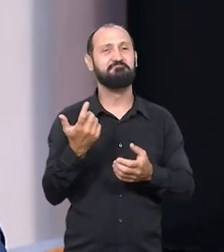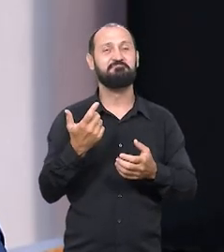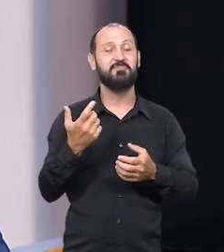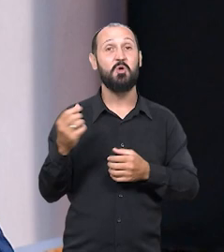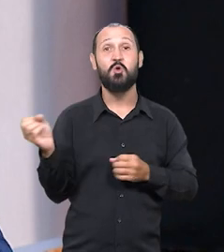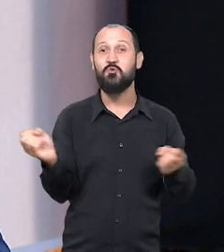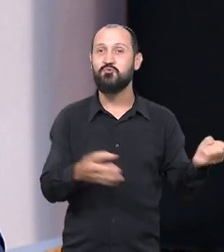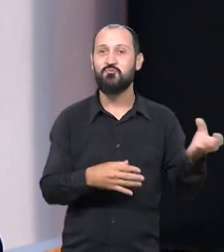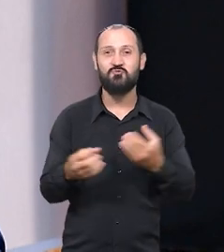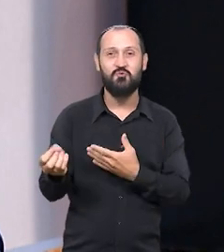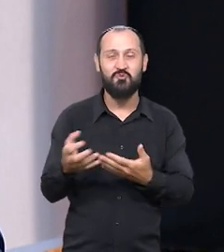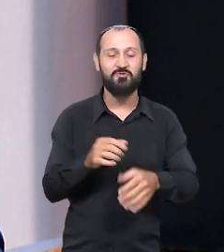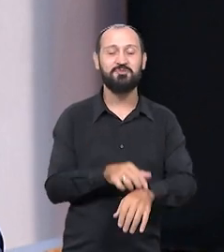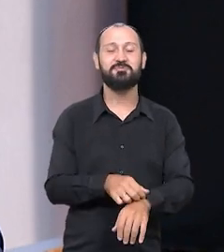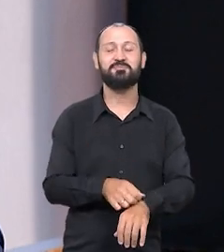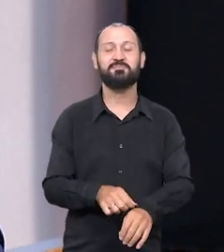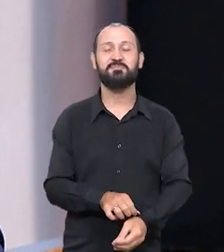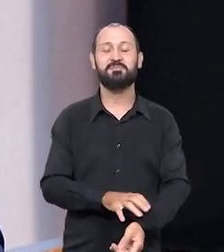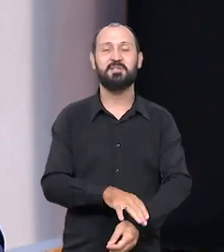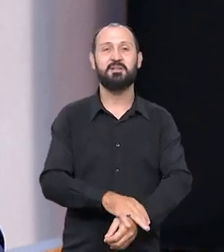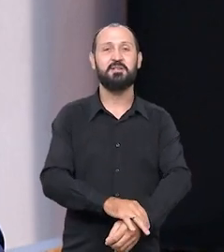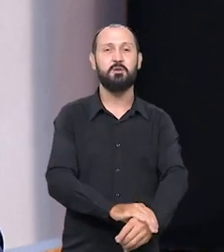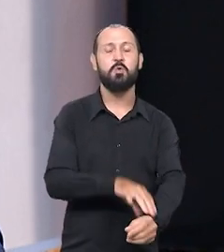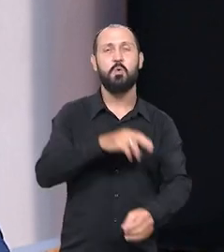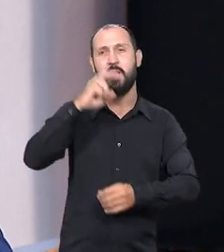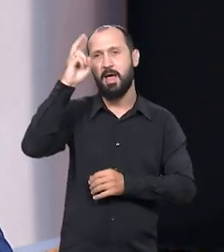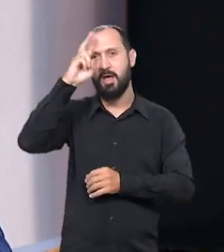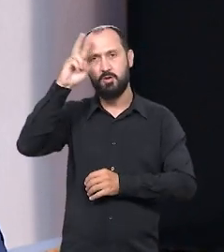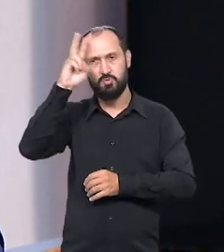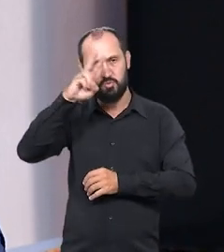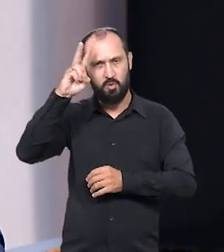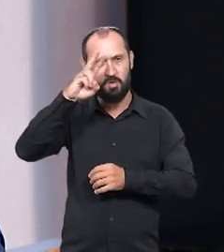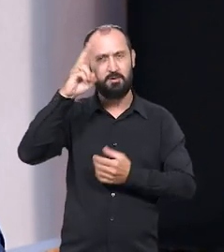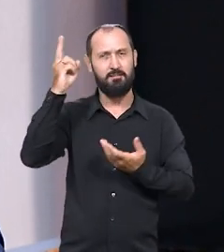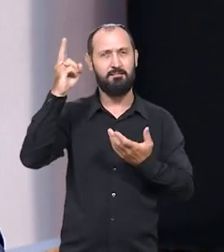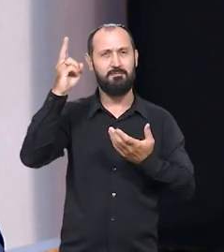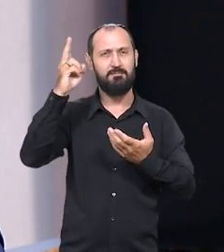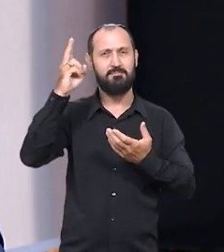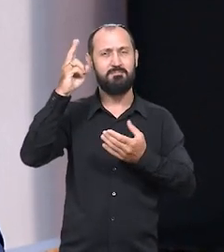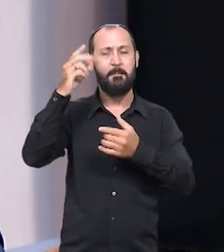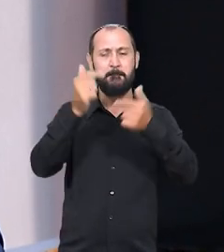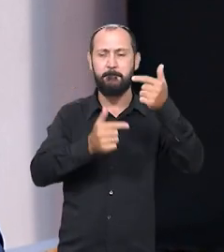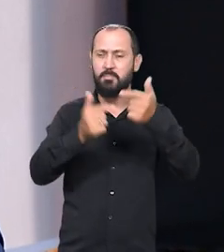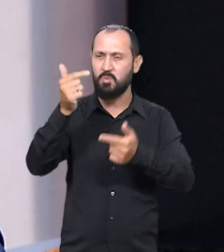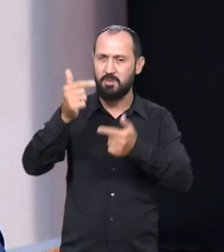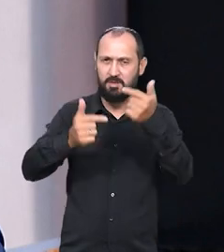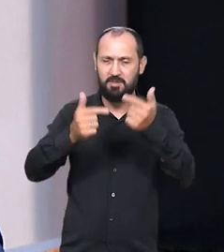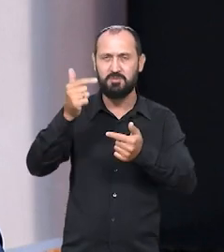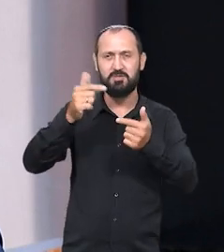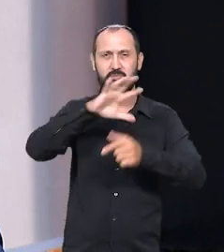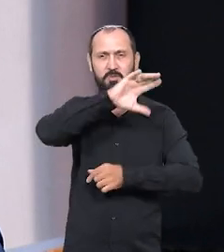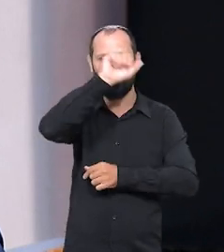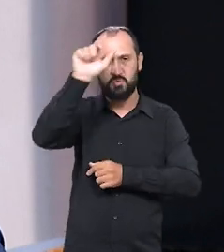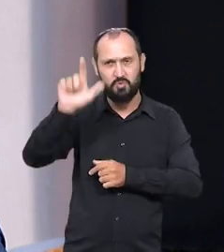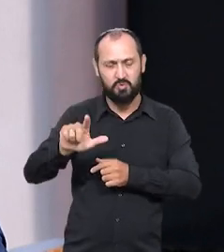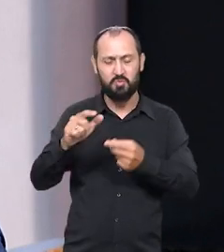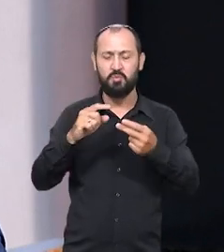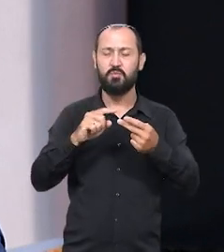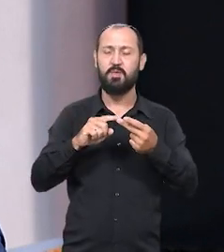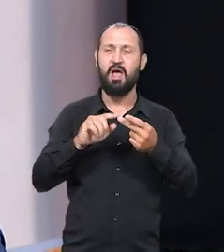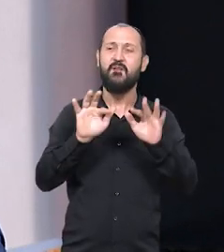mim, tudo é uma novidade. Eu não tenho uma história na política do Mato Grosso do Sul. A minha família não vem de políticos.